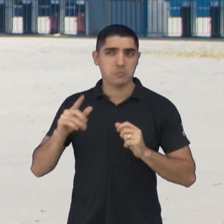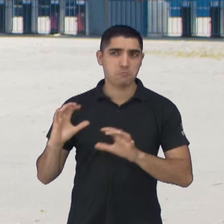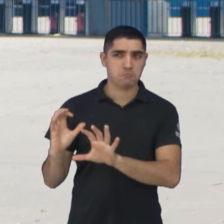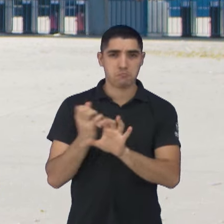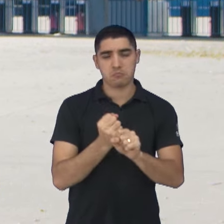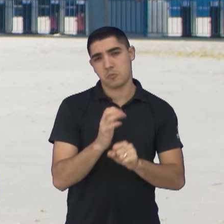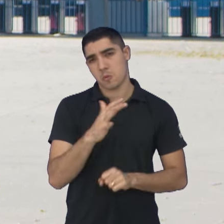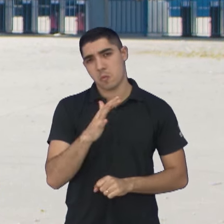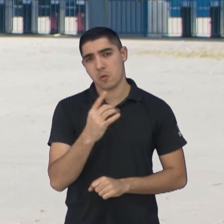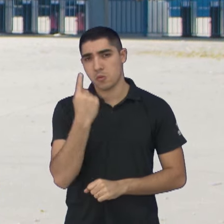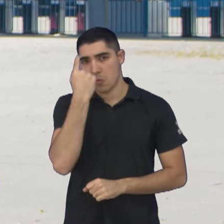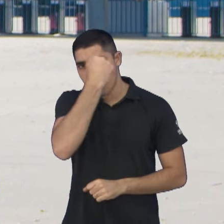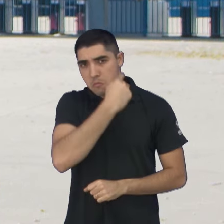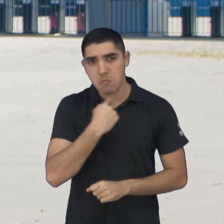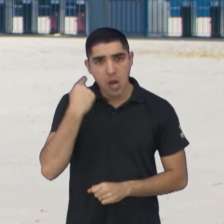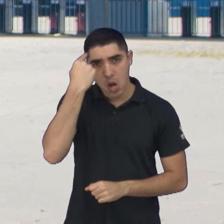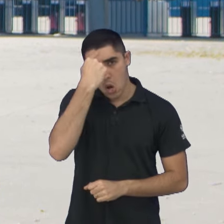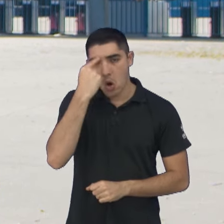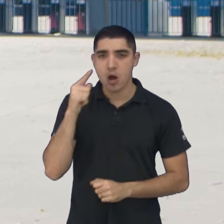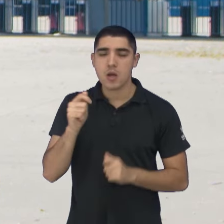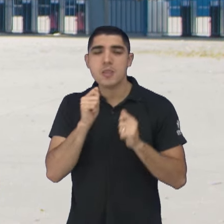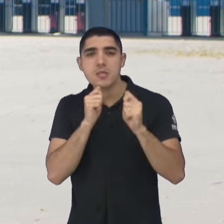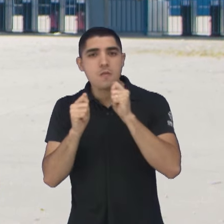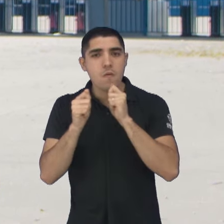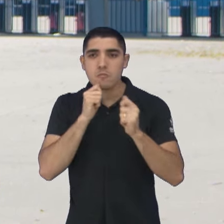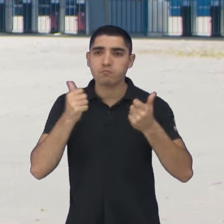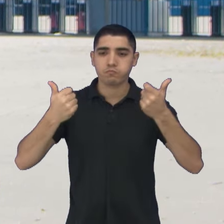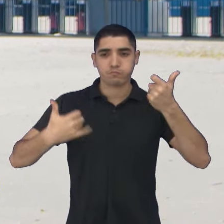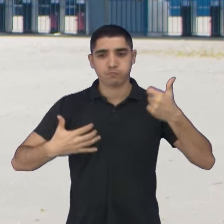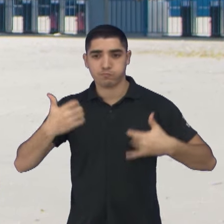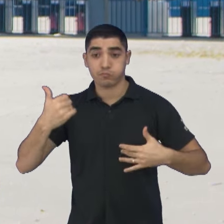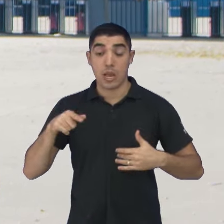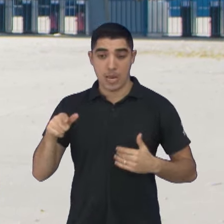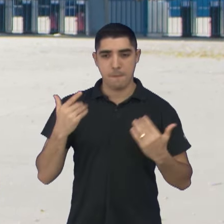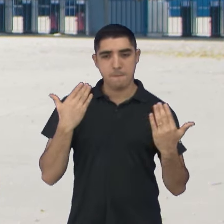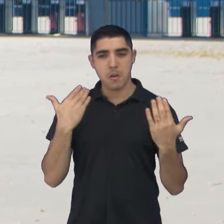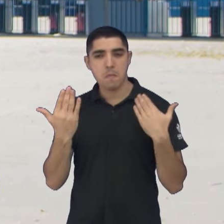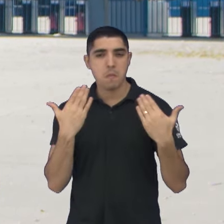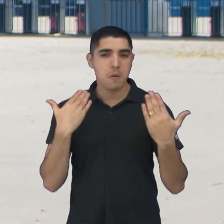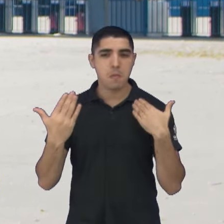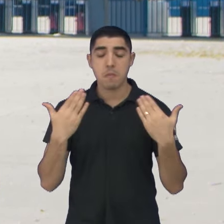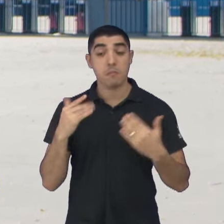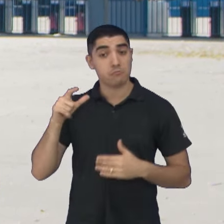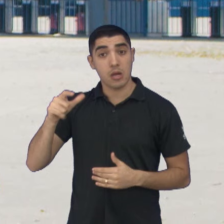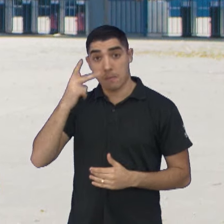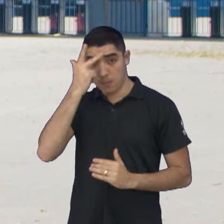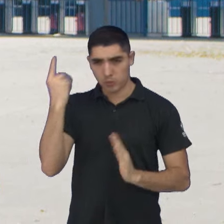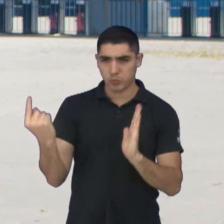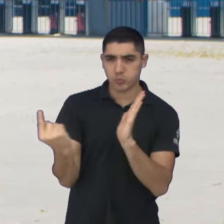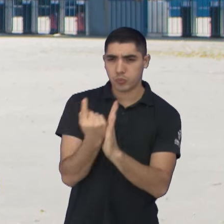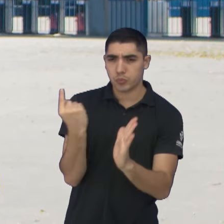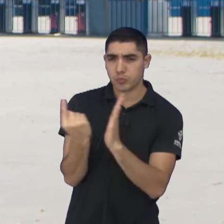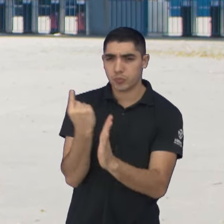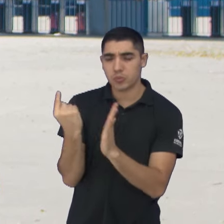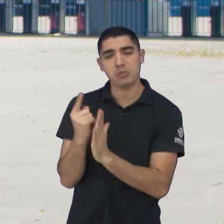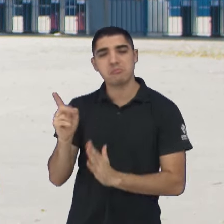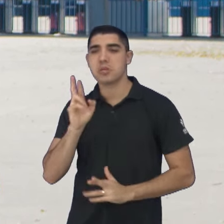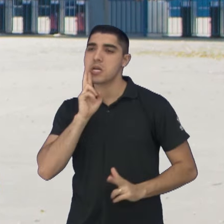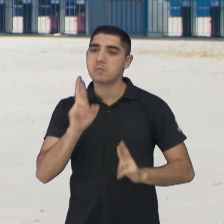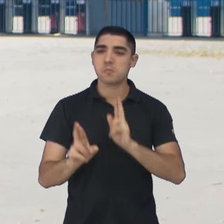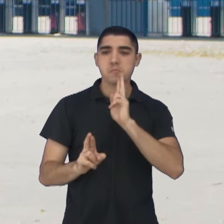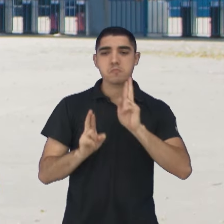quase uma hora e durante este bate-papo, Sérgio Guedes respondeu todos os questionamentos que foram